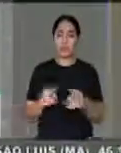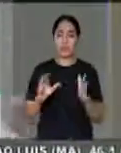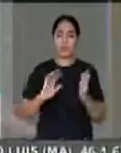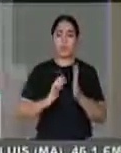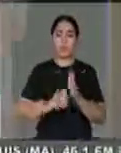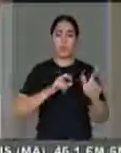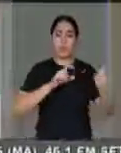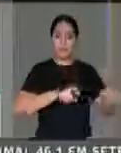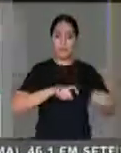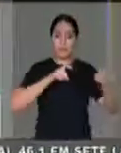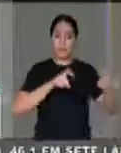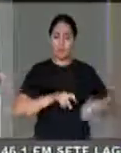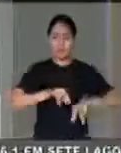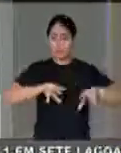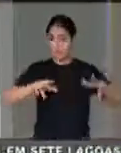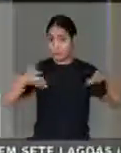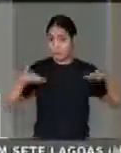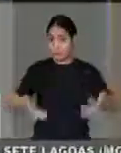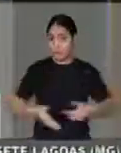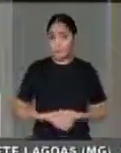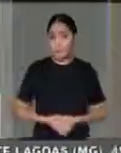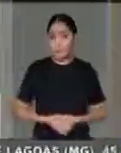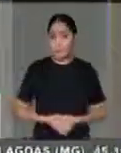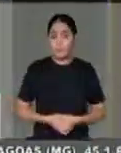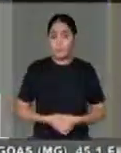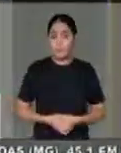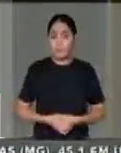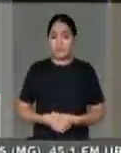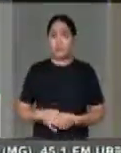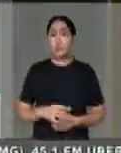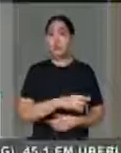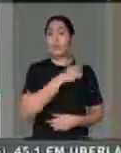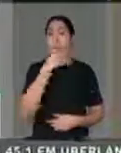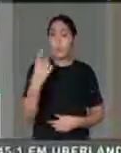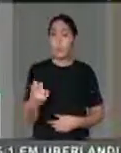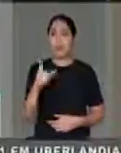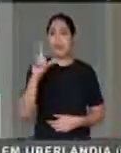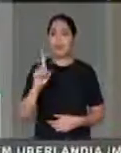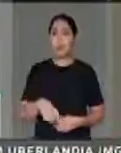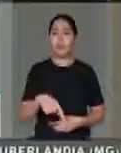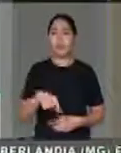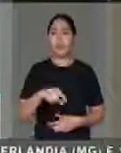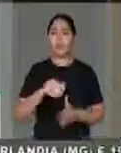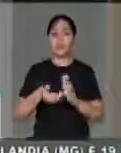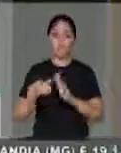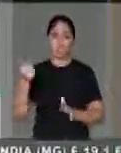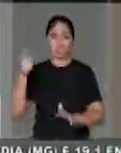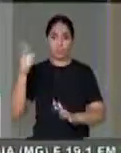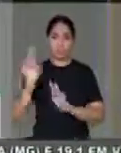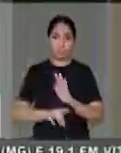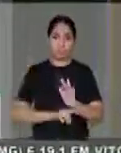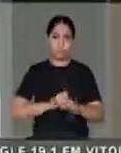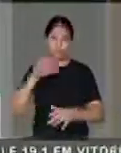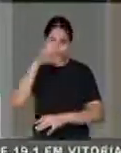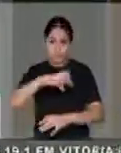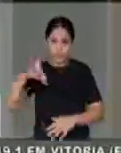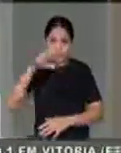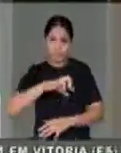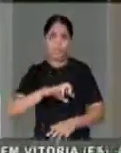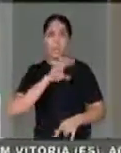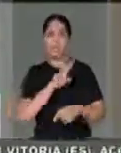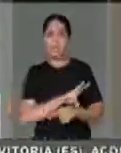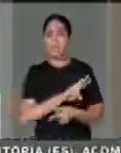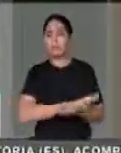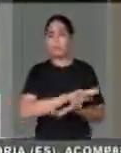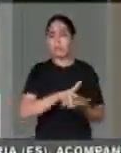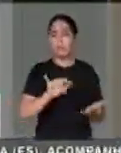bancada ruralista. Por um lado, há um desmonte dos órgãos ambientais, de fiscalização ambiental, seja